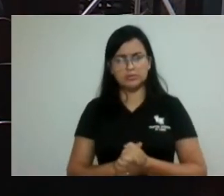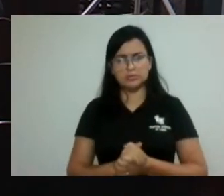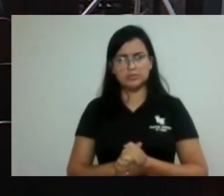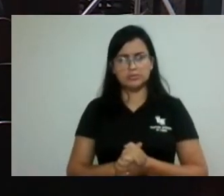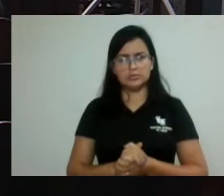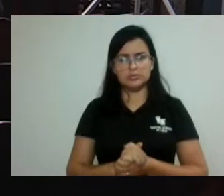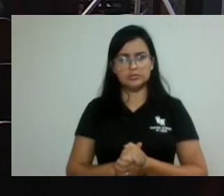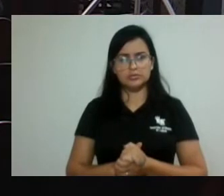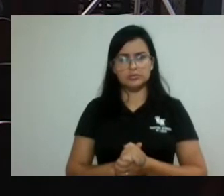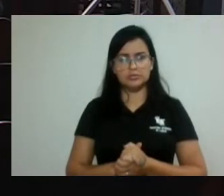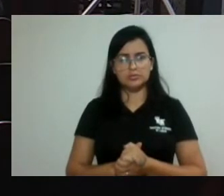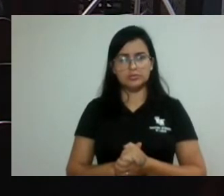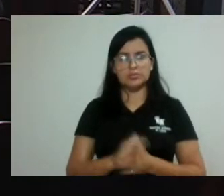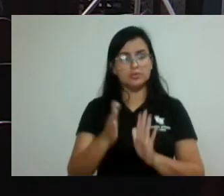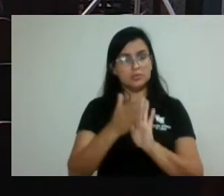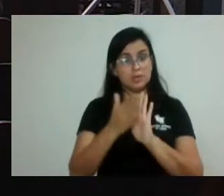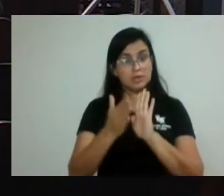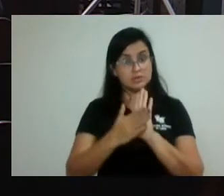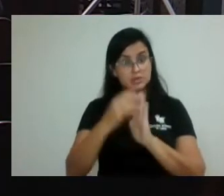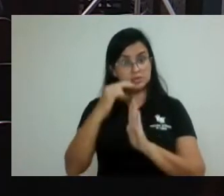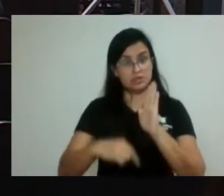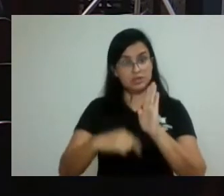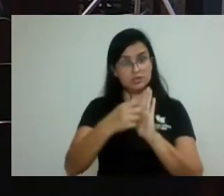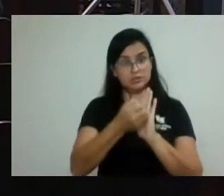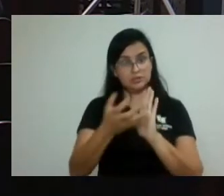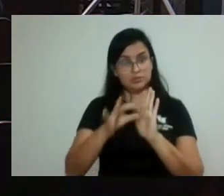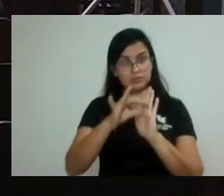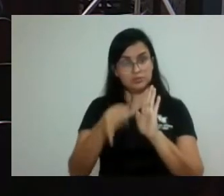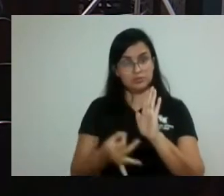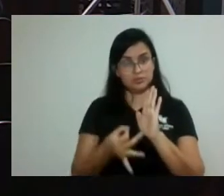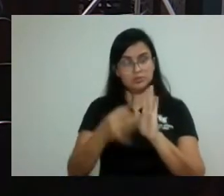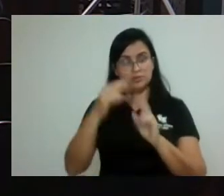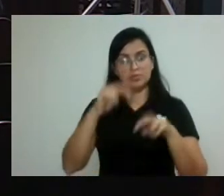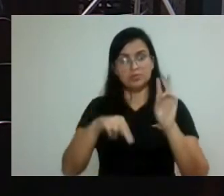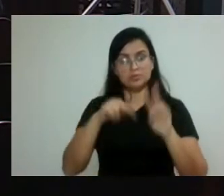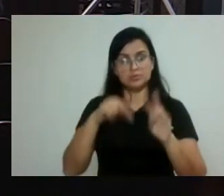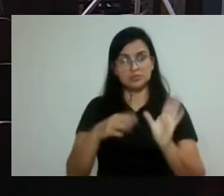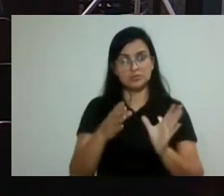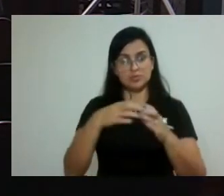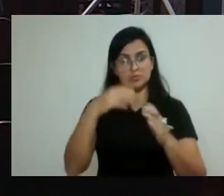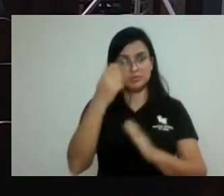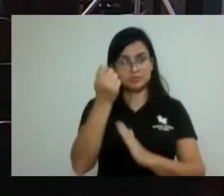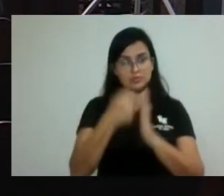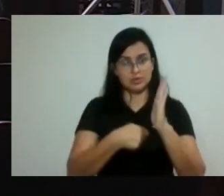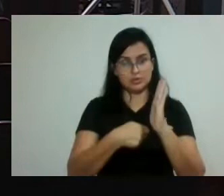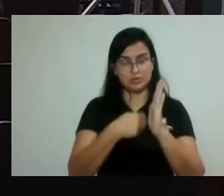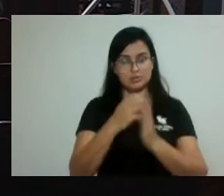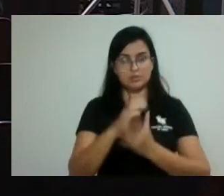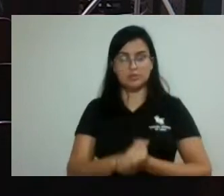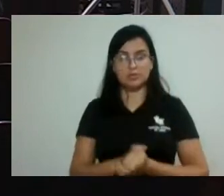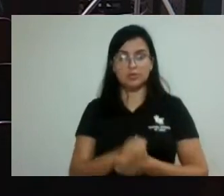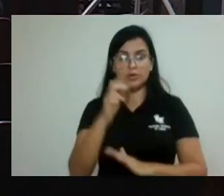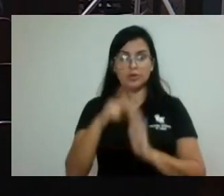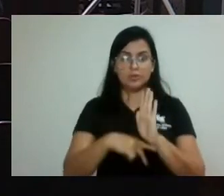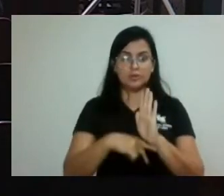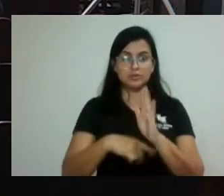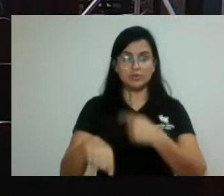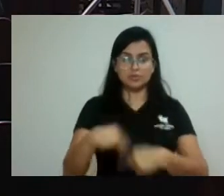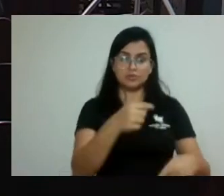Parecer já lido, escoro maioria simples. Observação, comissão de redação. Projeto em conta sem discussão.